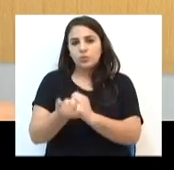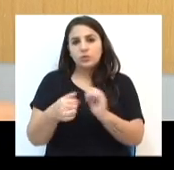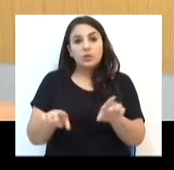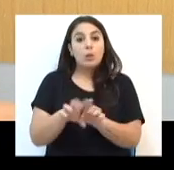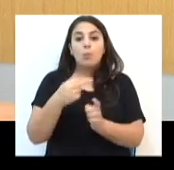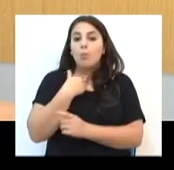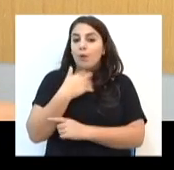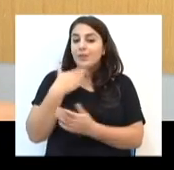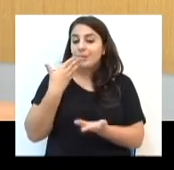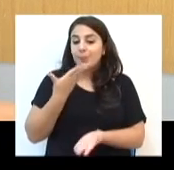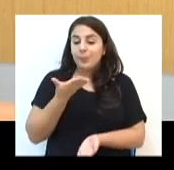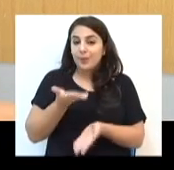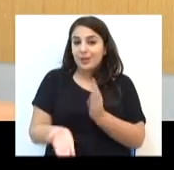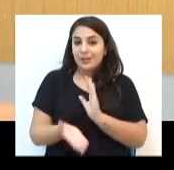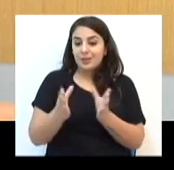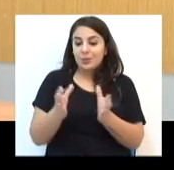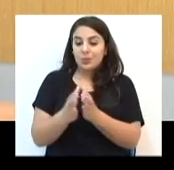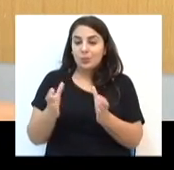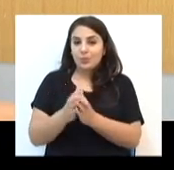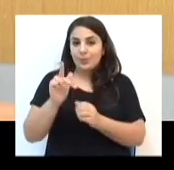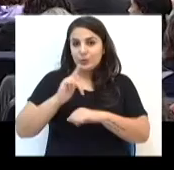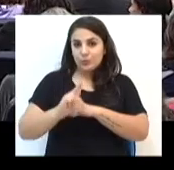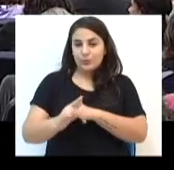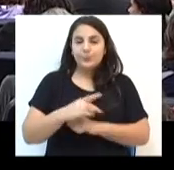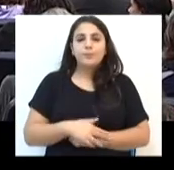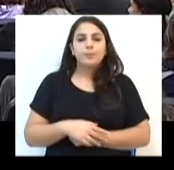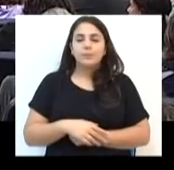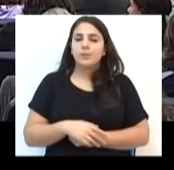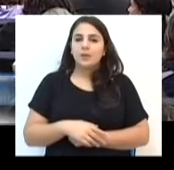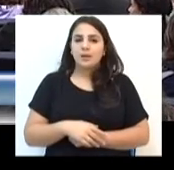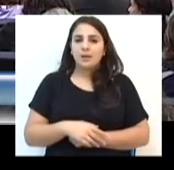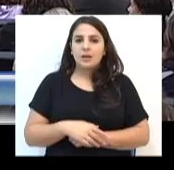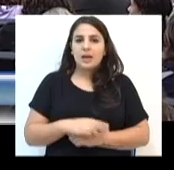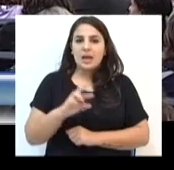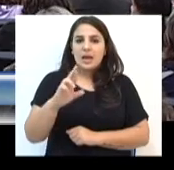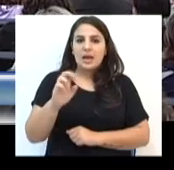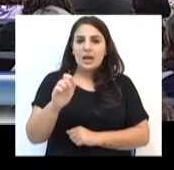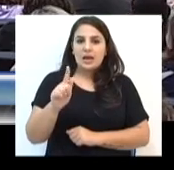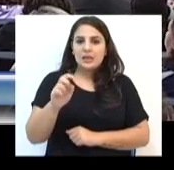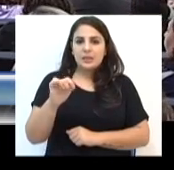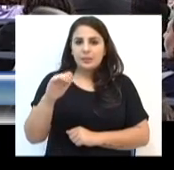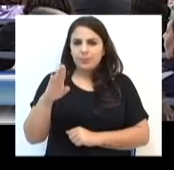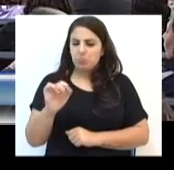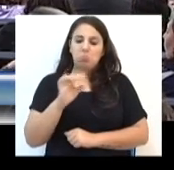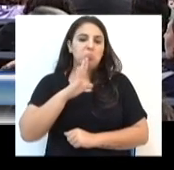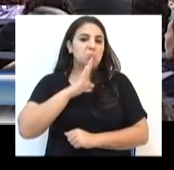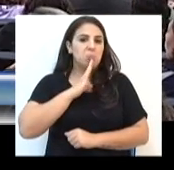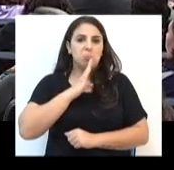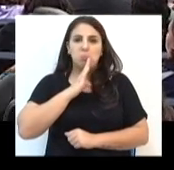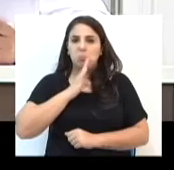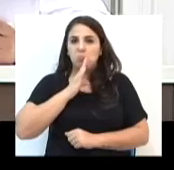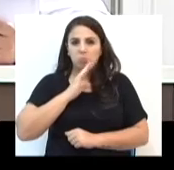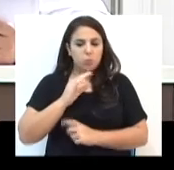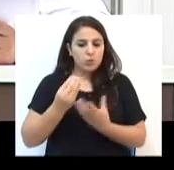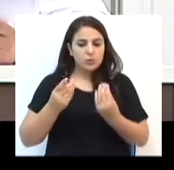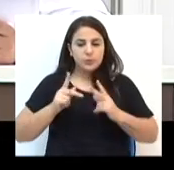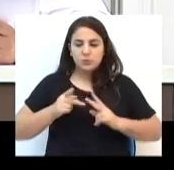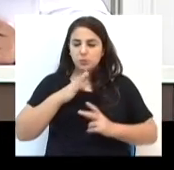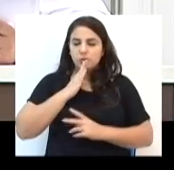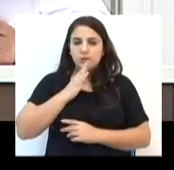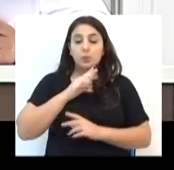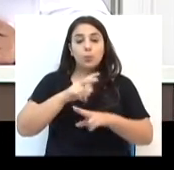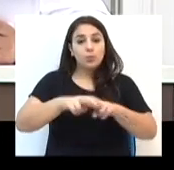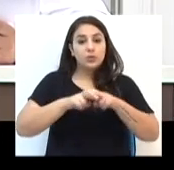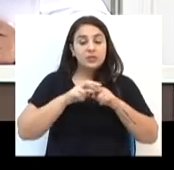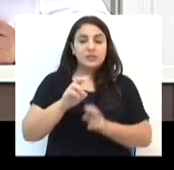perder a reprise sobre a equipe de passo fundo. Realmente, o rugby não é muito conhecido. Por isso, o